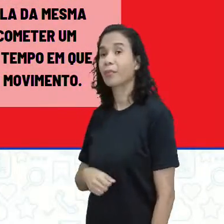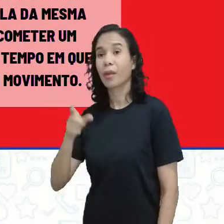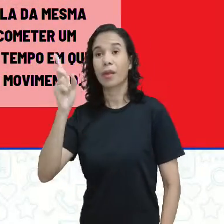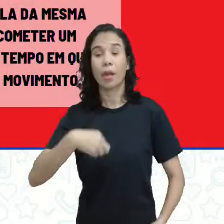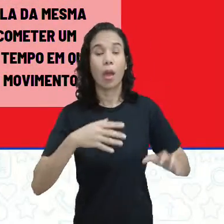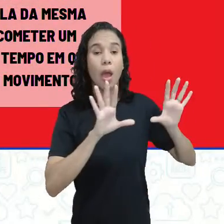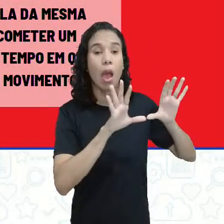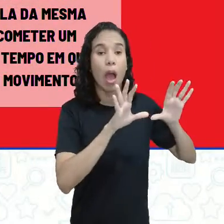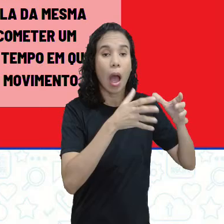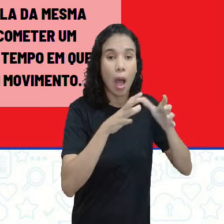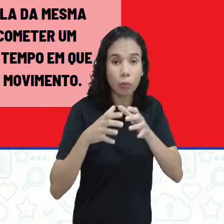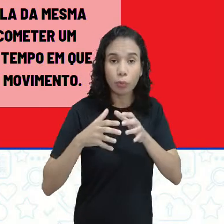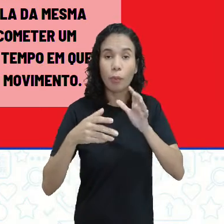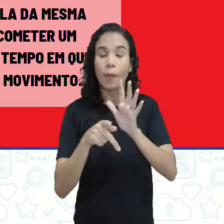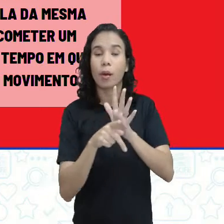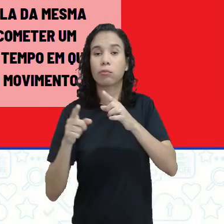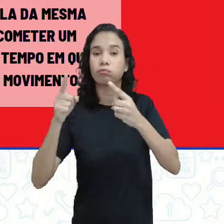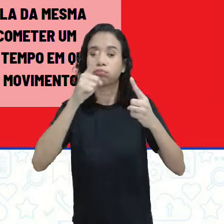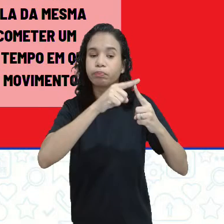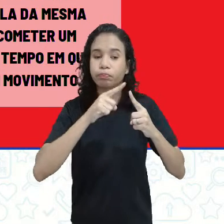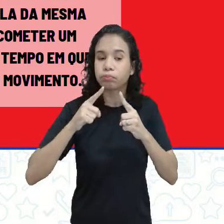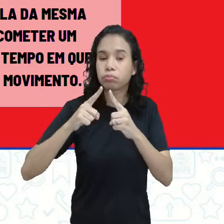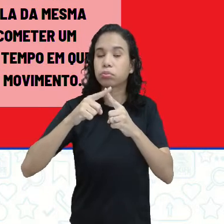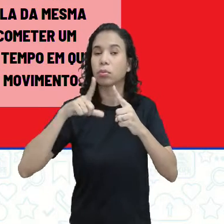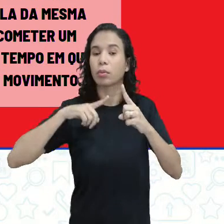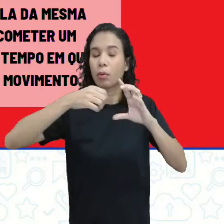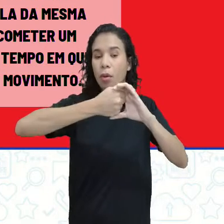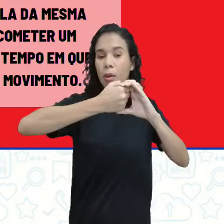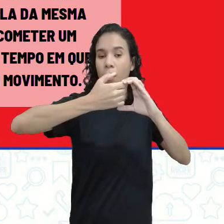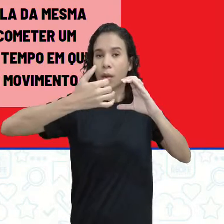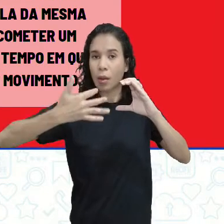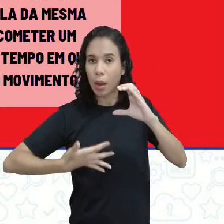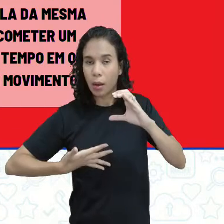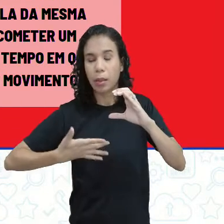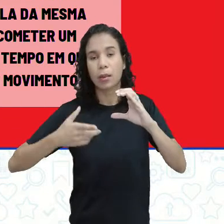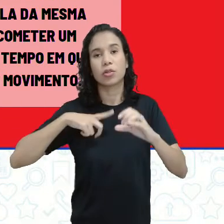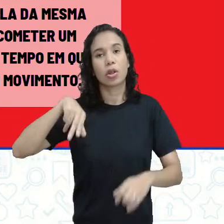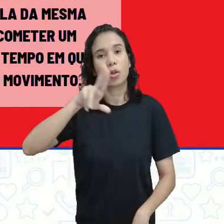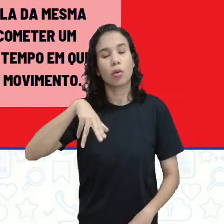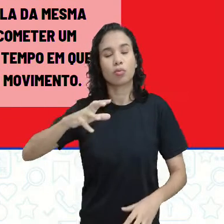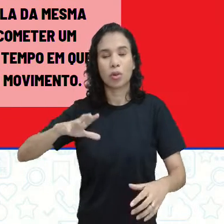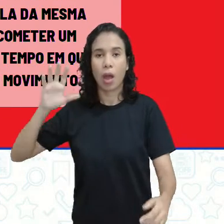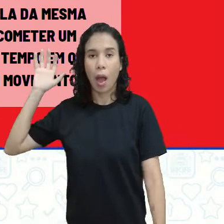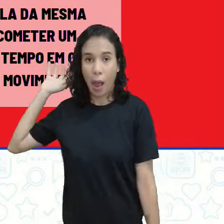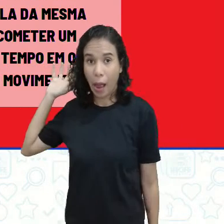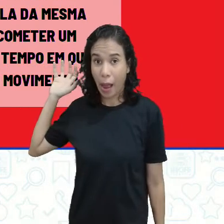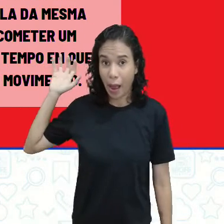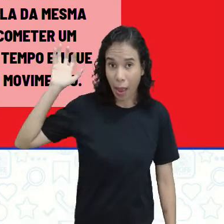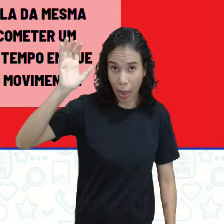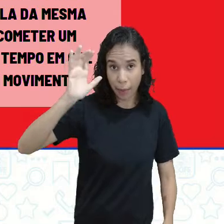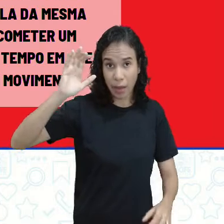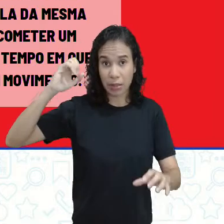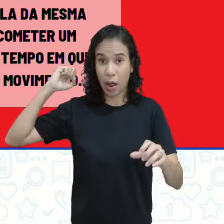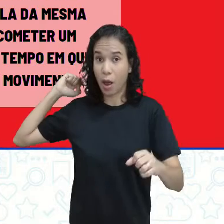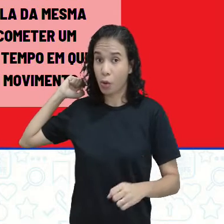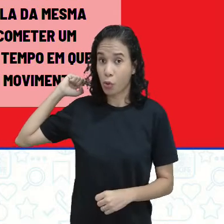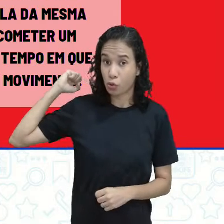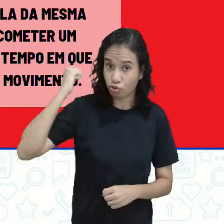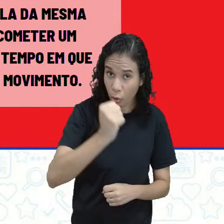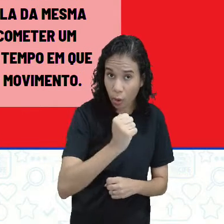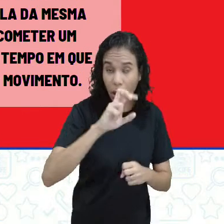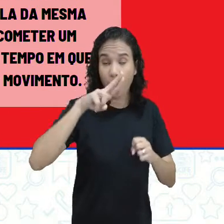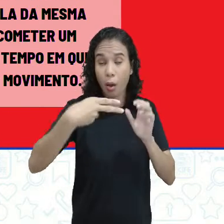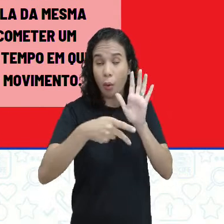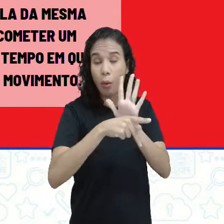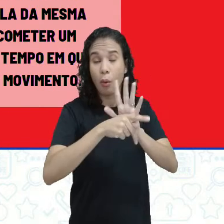Reúne modalidades que se caracterizam por arremessar, lançar ou